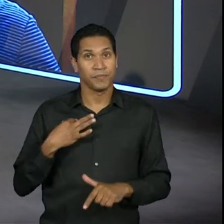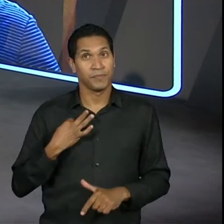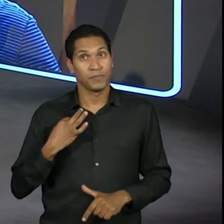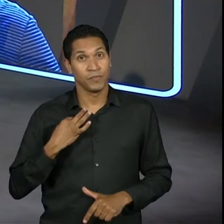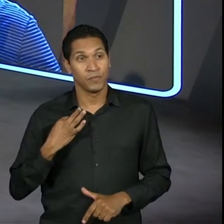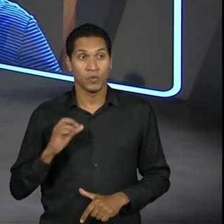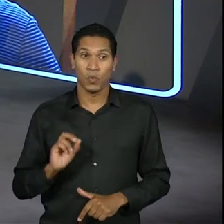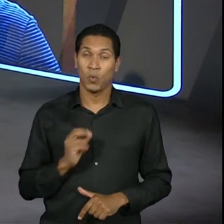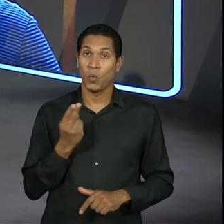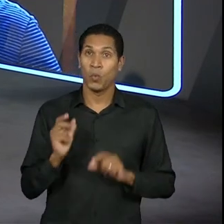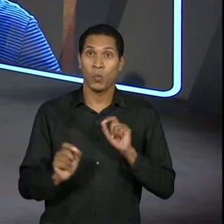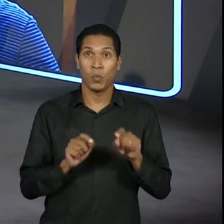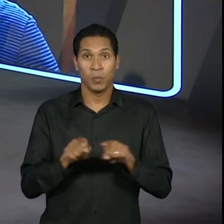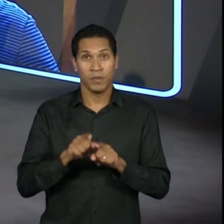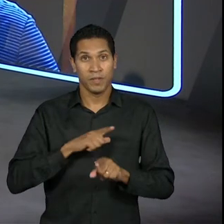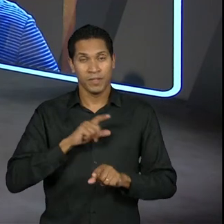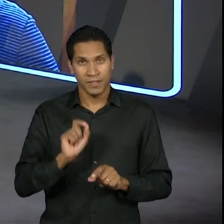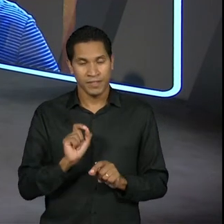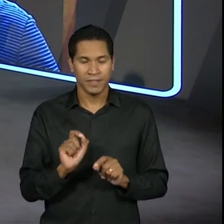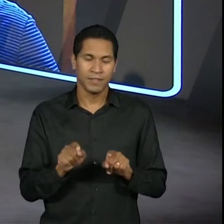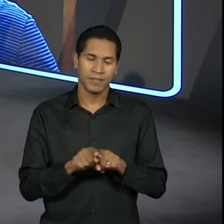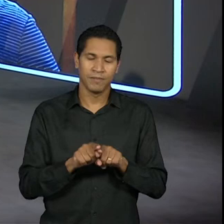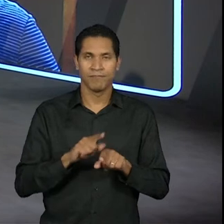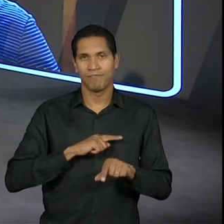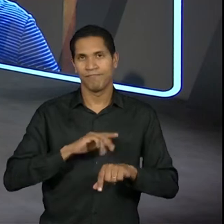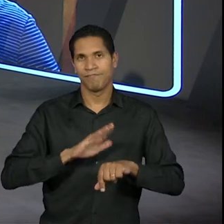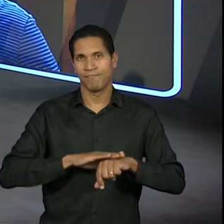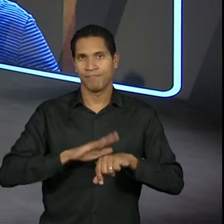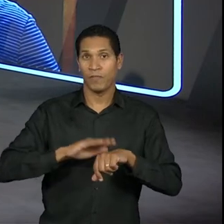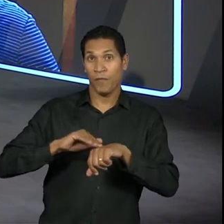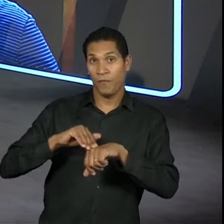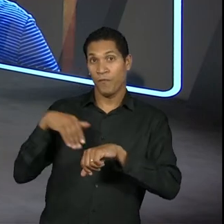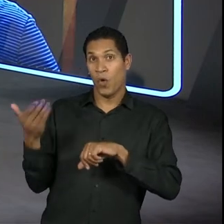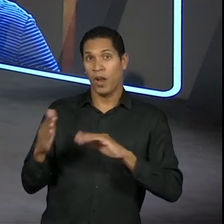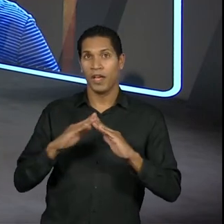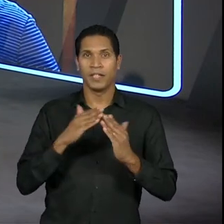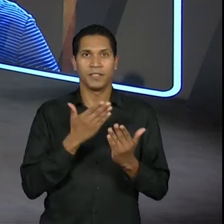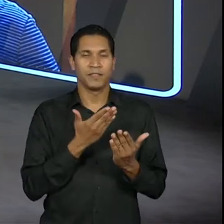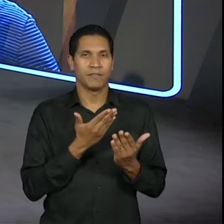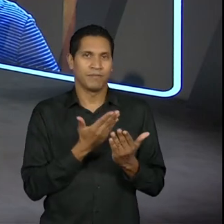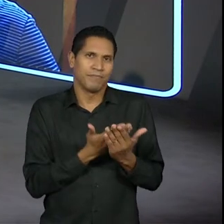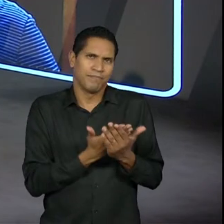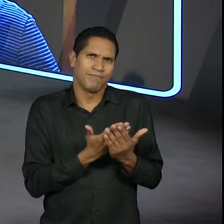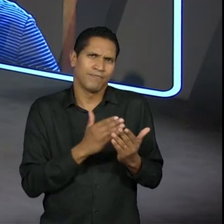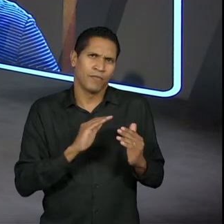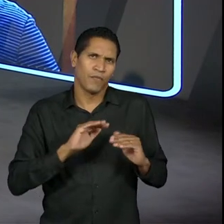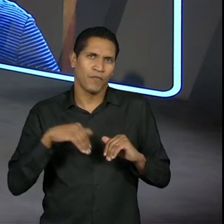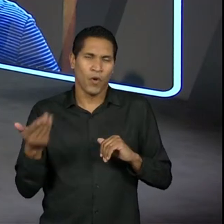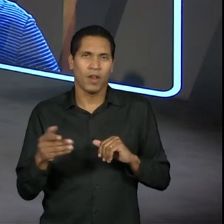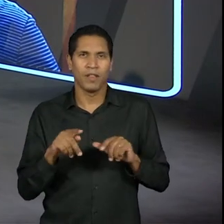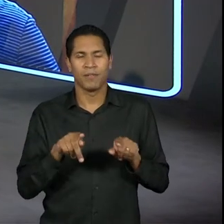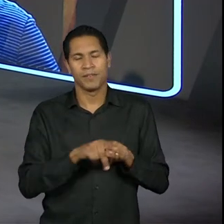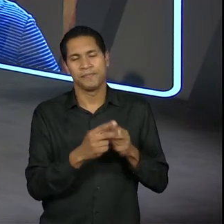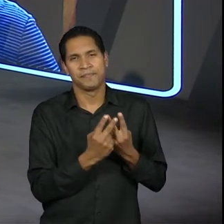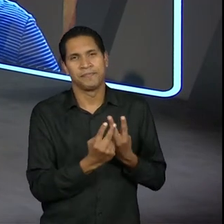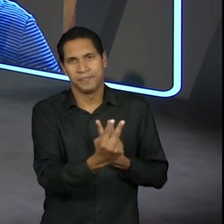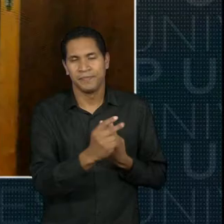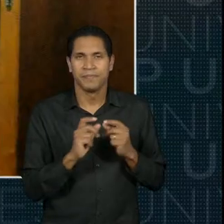certificações extracurriculares que o aluno deve concluir para